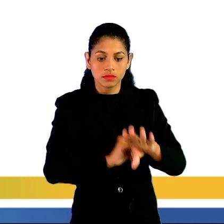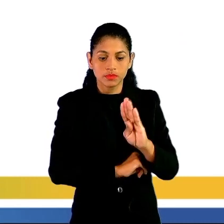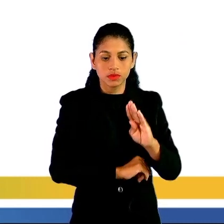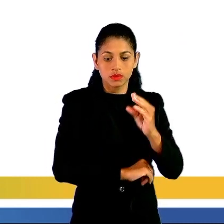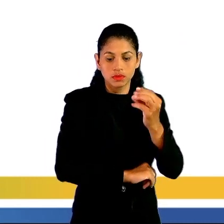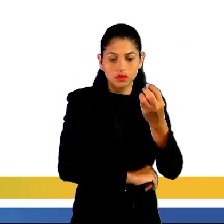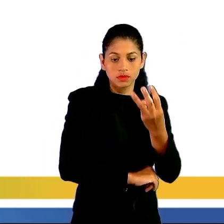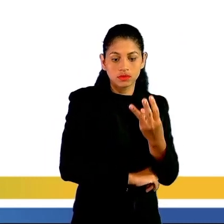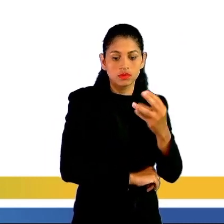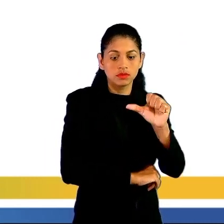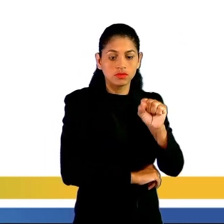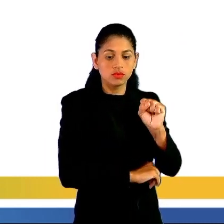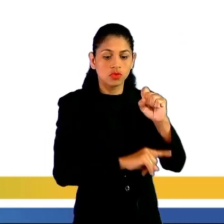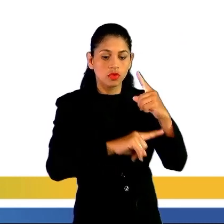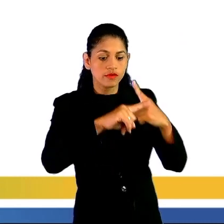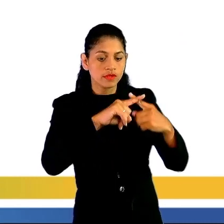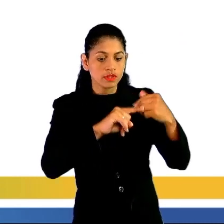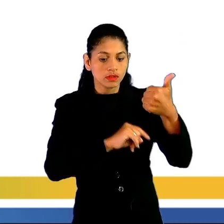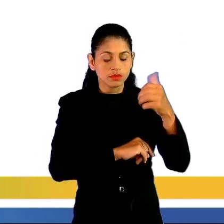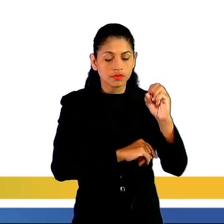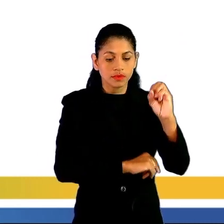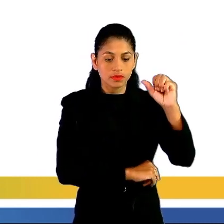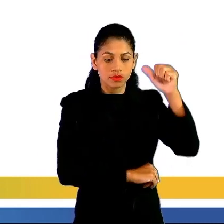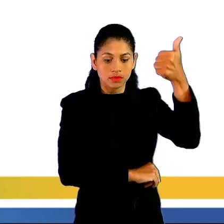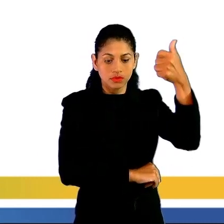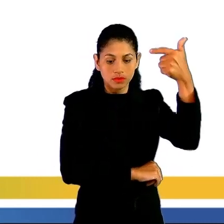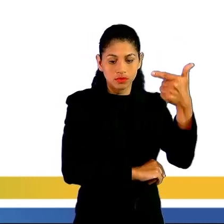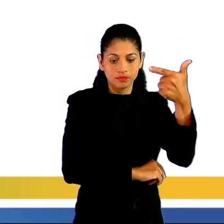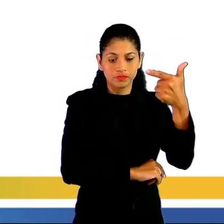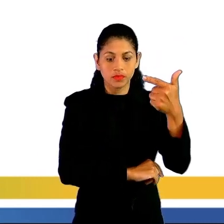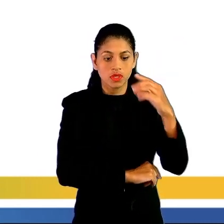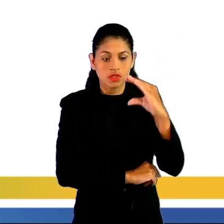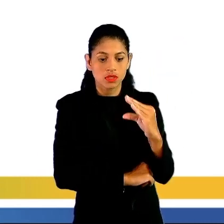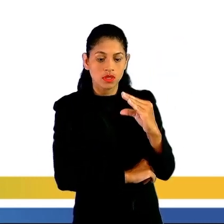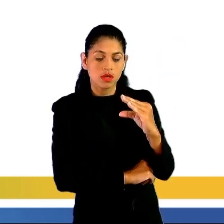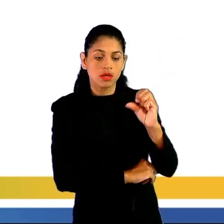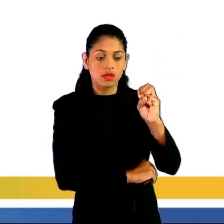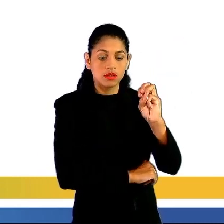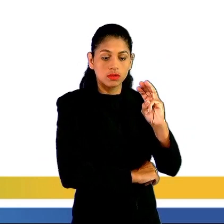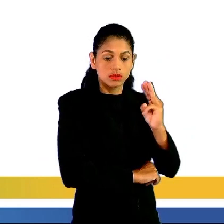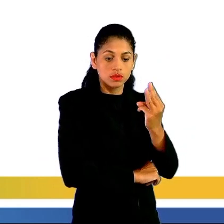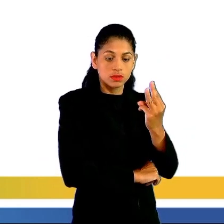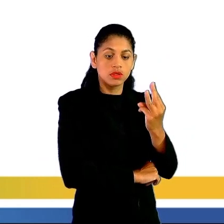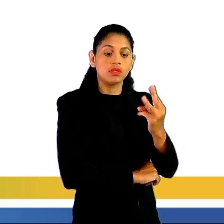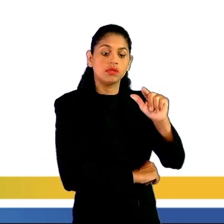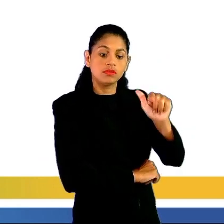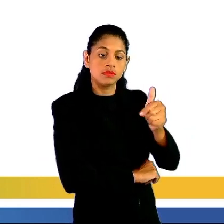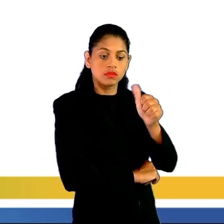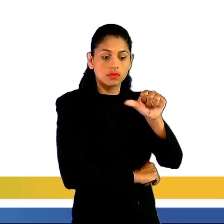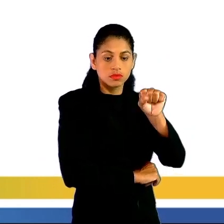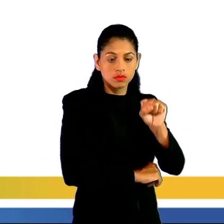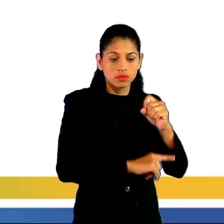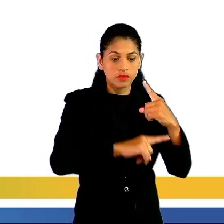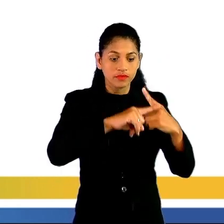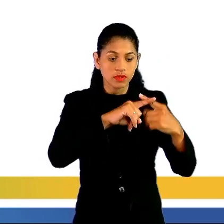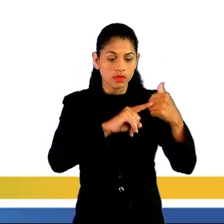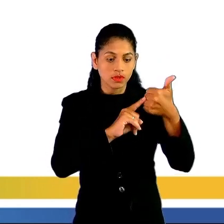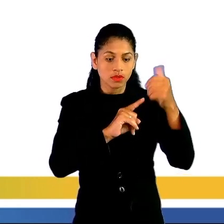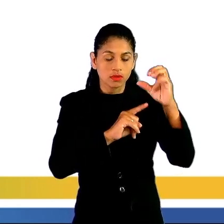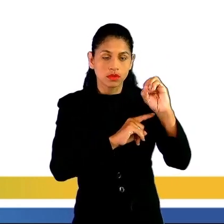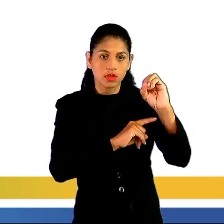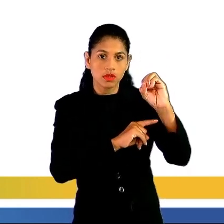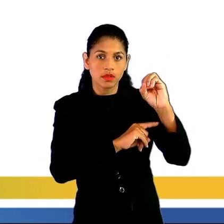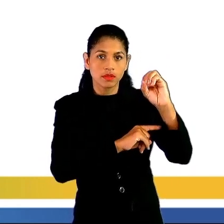vezes 10 elevado à décima segunda potência. Alternativa C, 3,8 vezes 10 elevado à décima